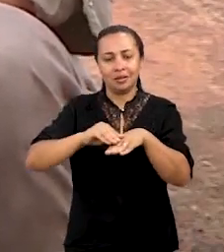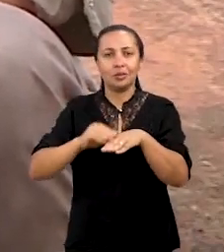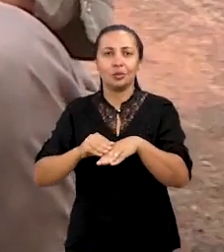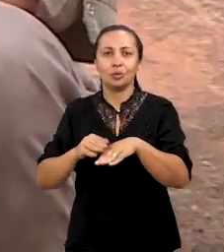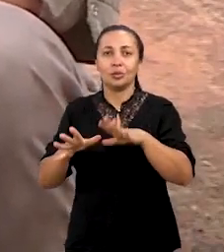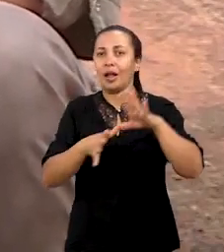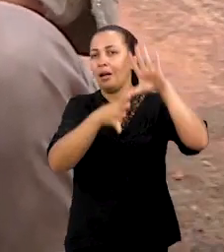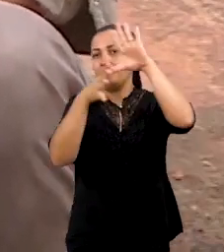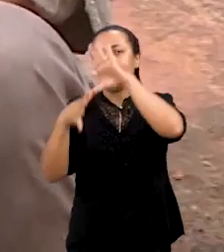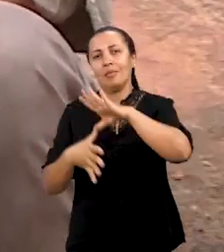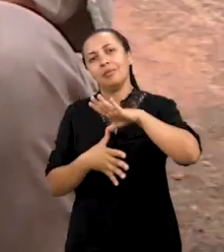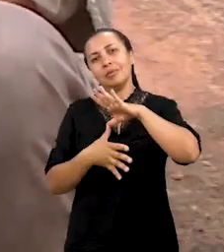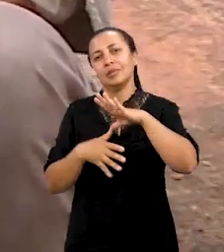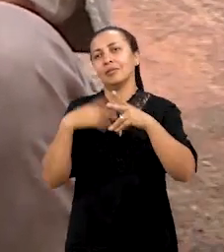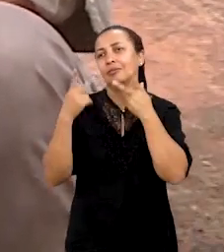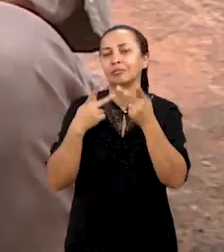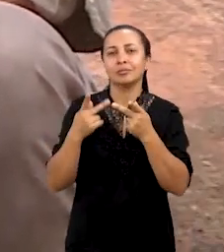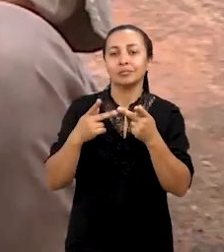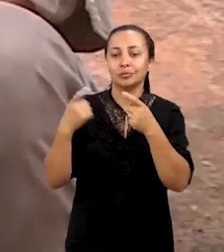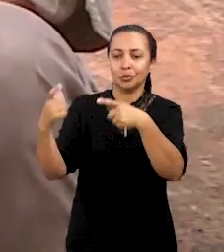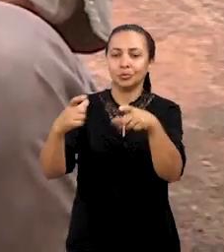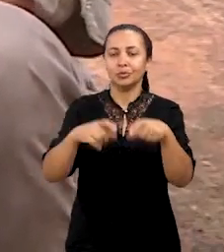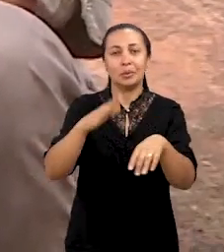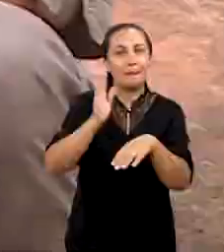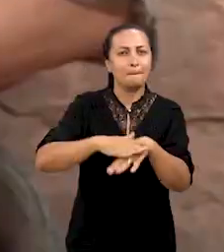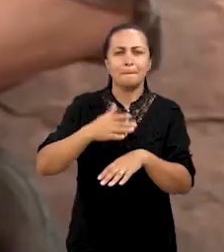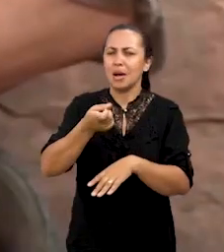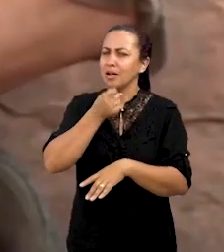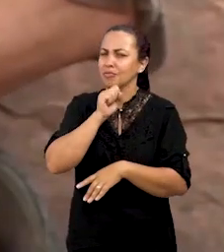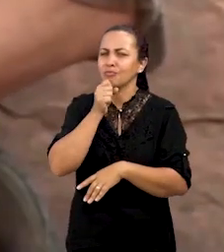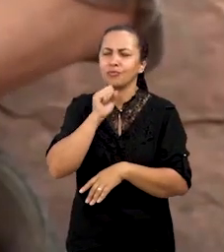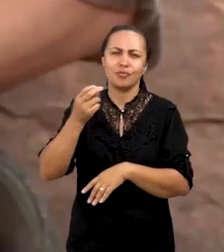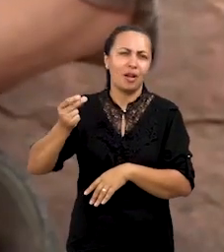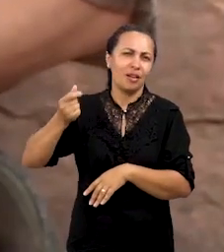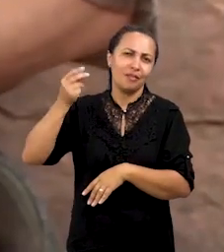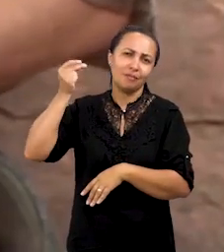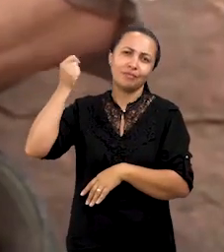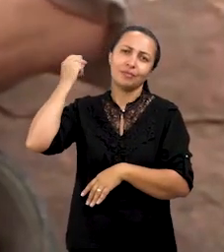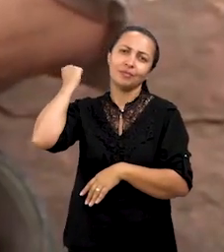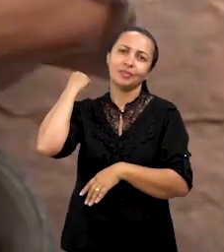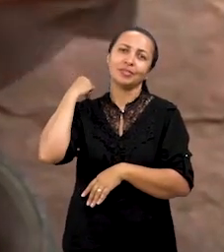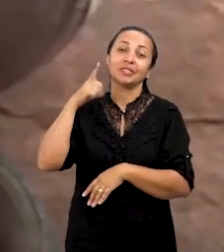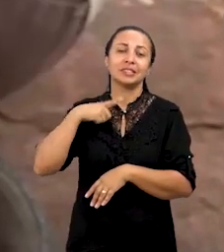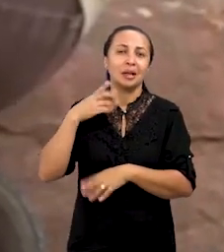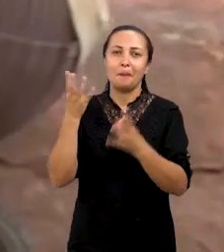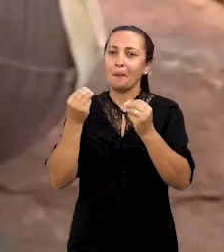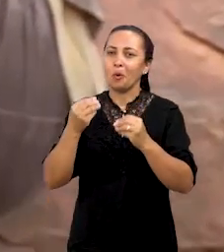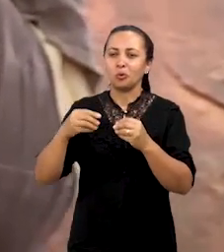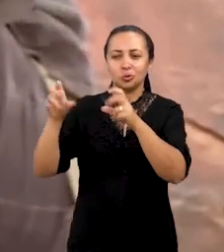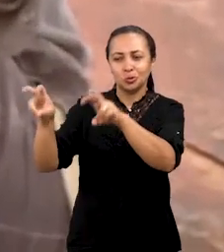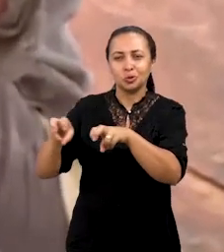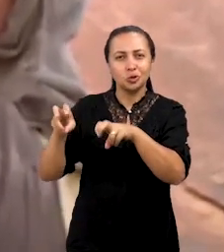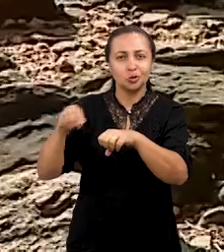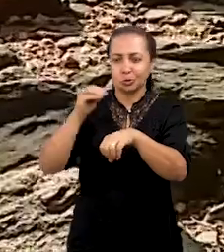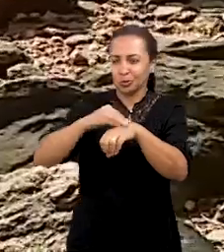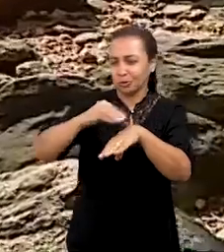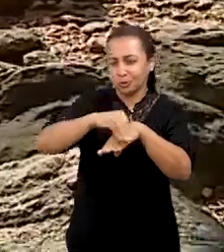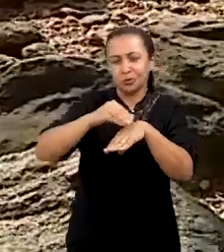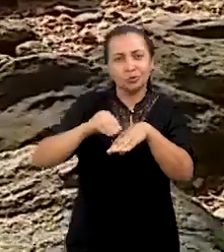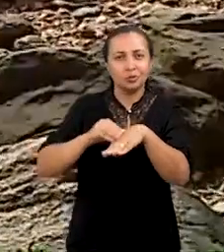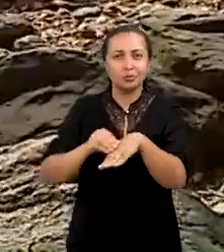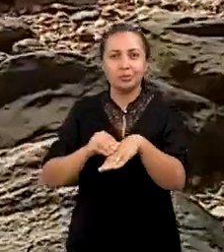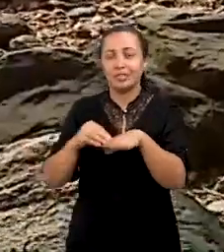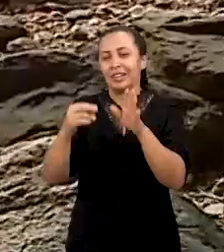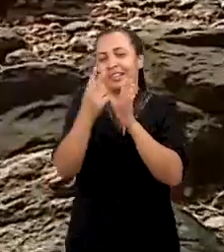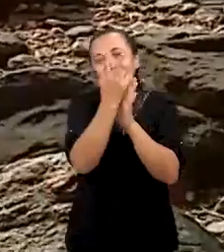Américas. Ela é um dos lugares mais antigos e tem muitos sítios arqueológicos. E muitos sítios arqueológicos são os sítios de inscrições na